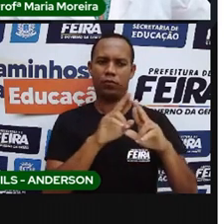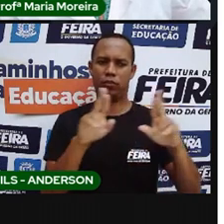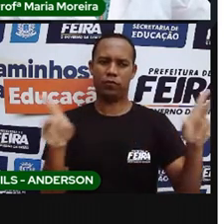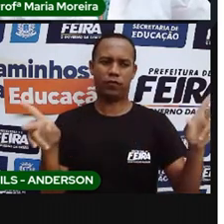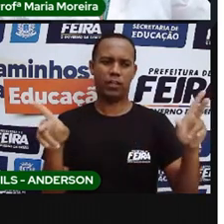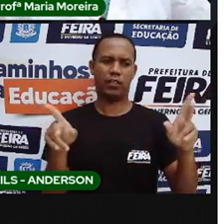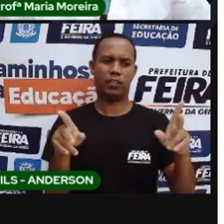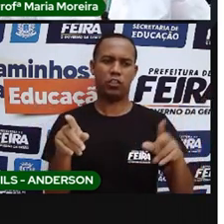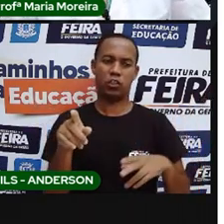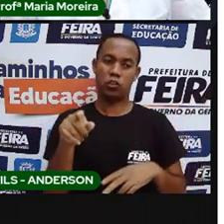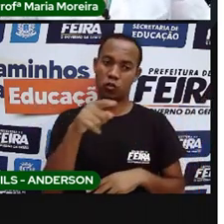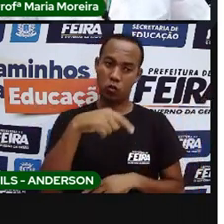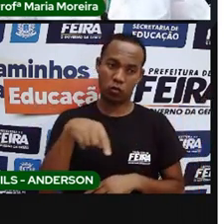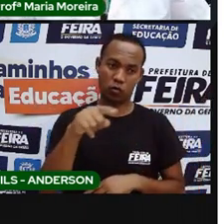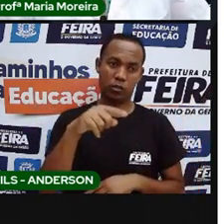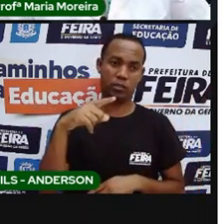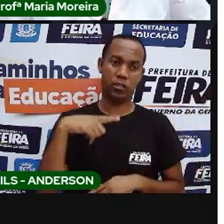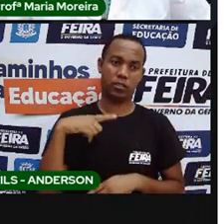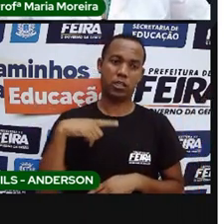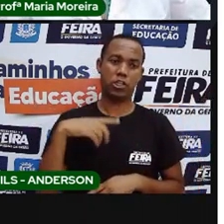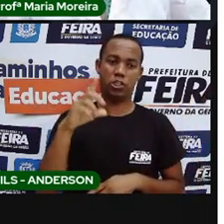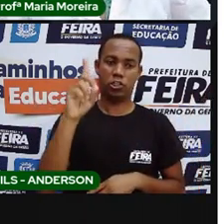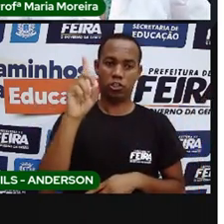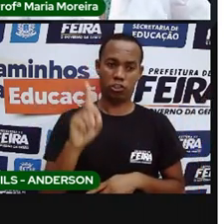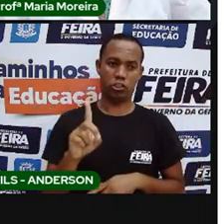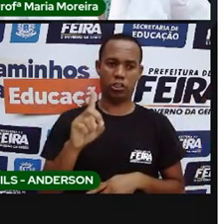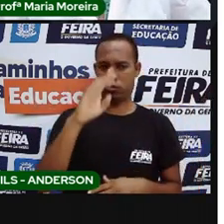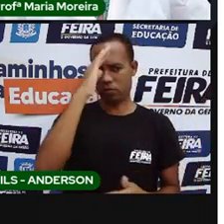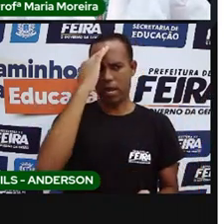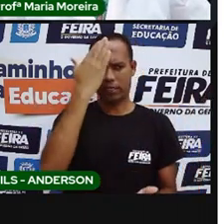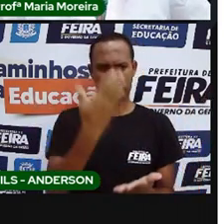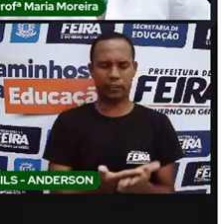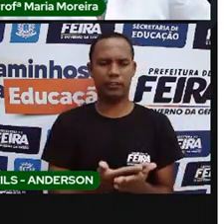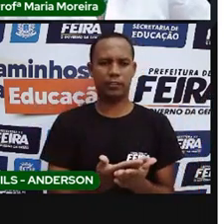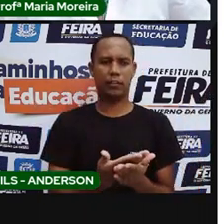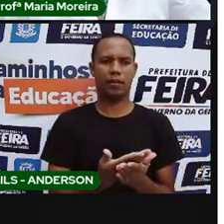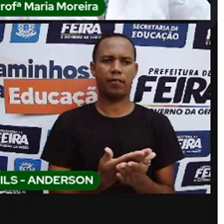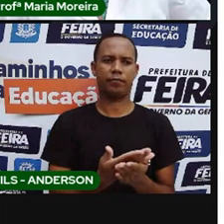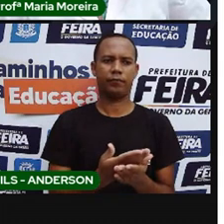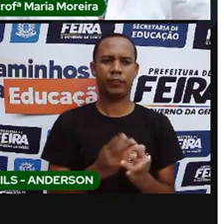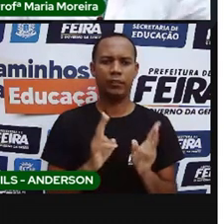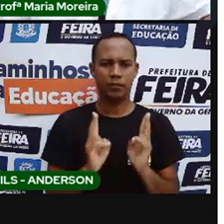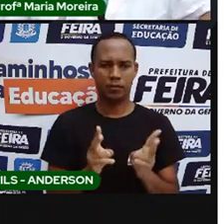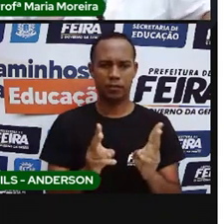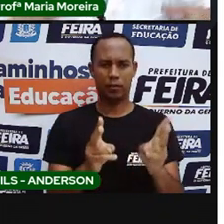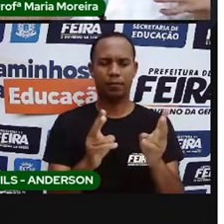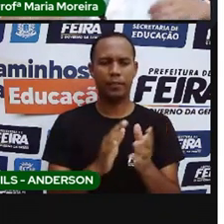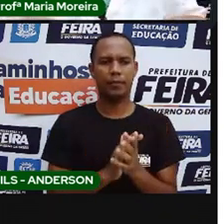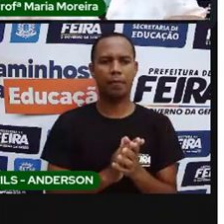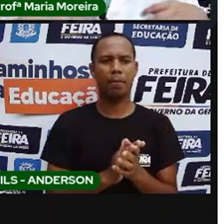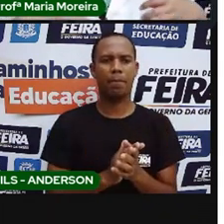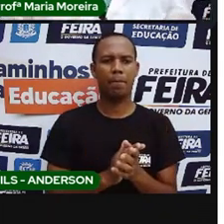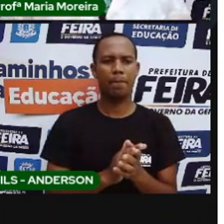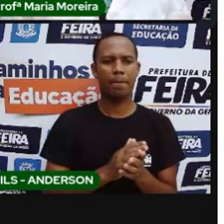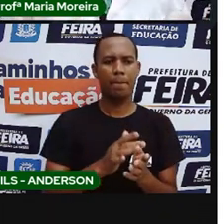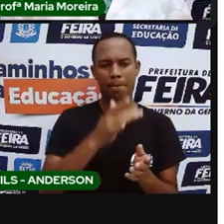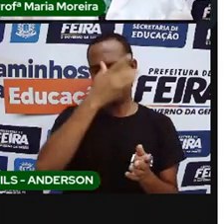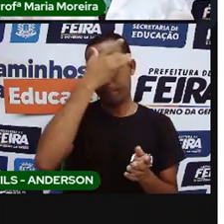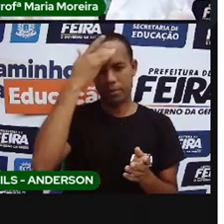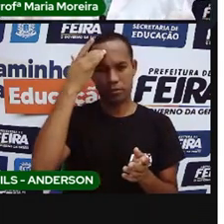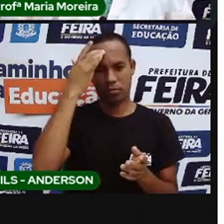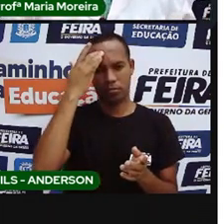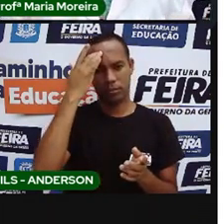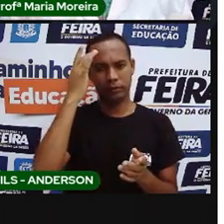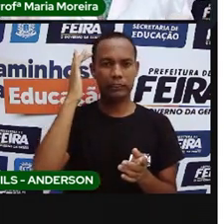de acreditar naquilo que a pessoa acha que vai fazer bem.